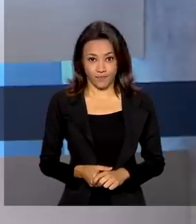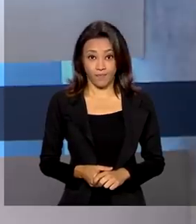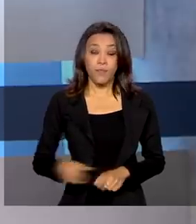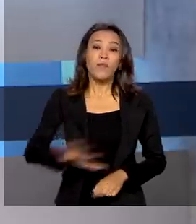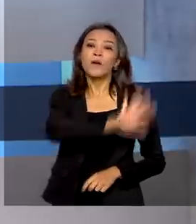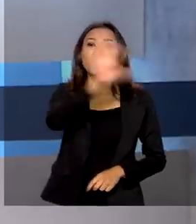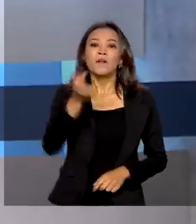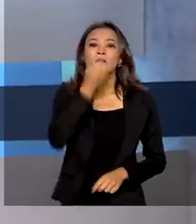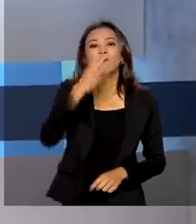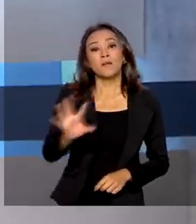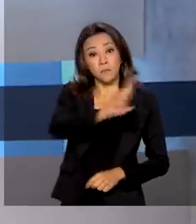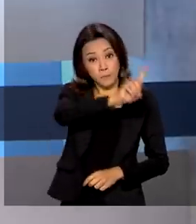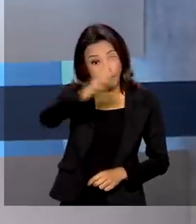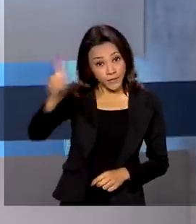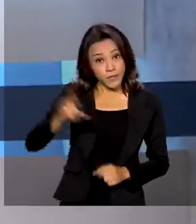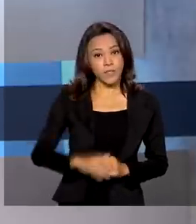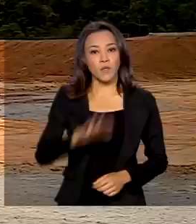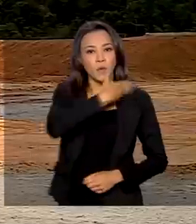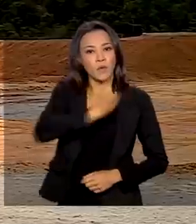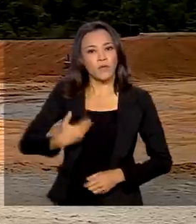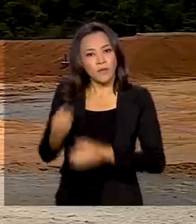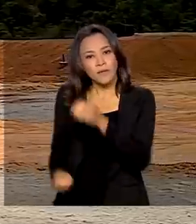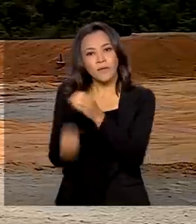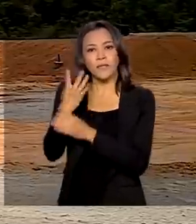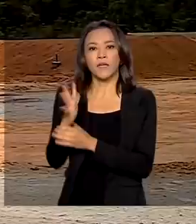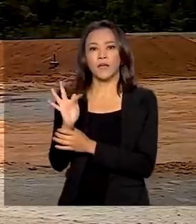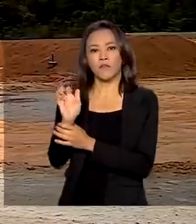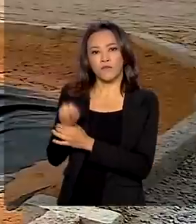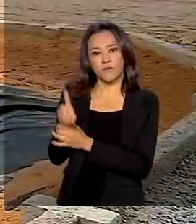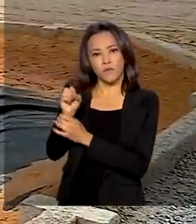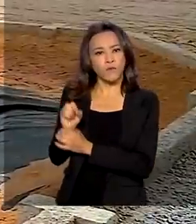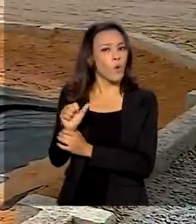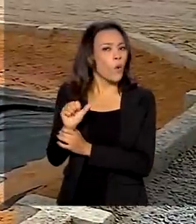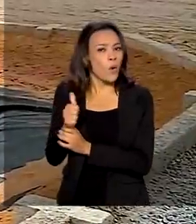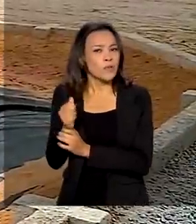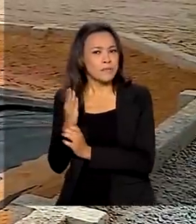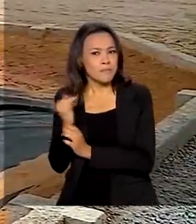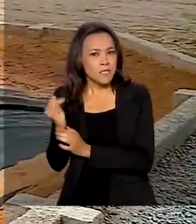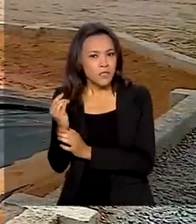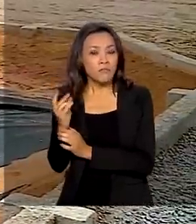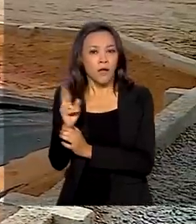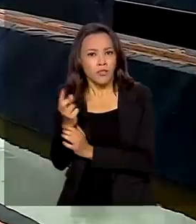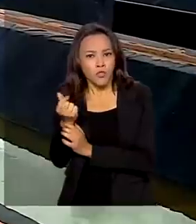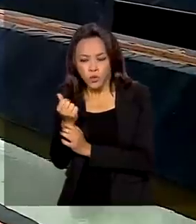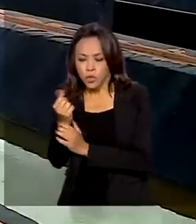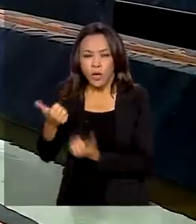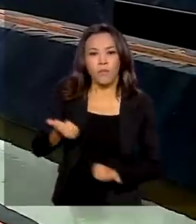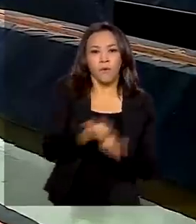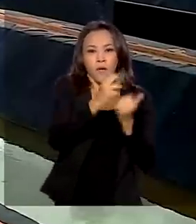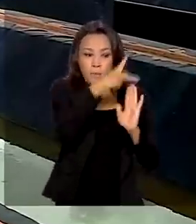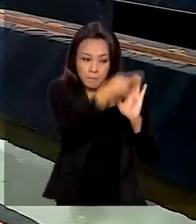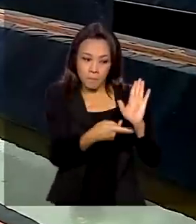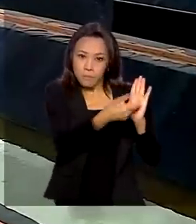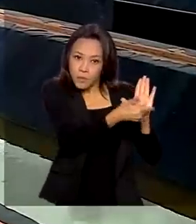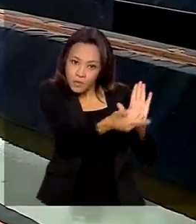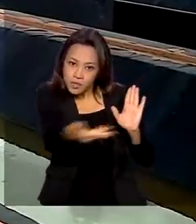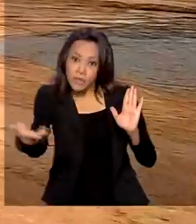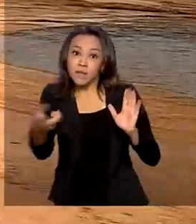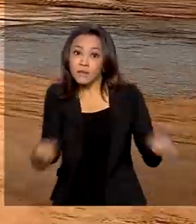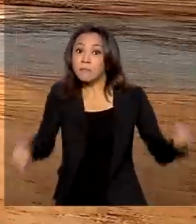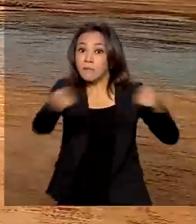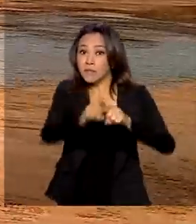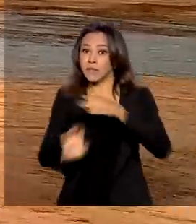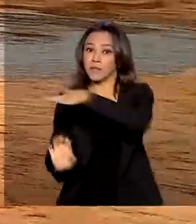Olá, bom dia! Governo cria fundo de 11 bilhões de reais para projetos de concessão e parcerias com a